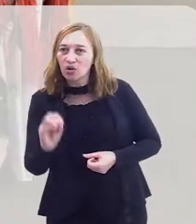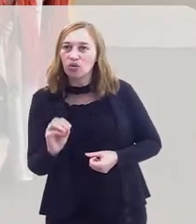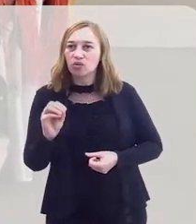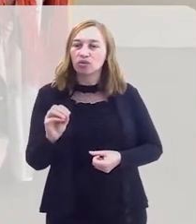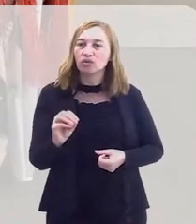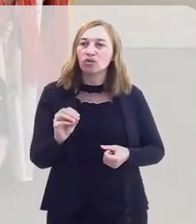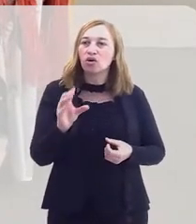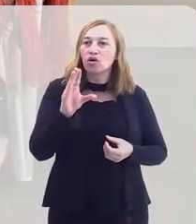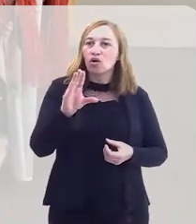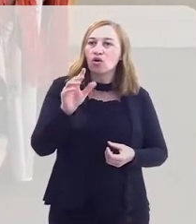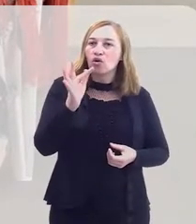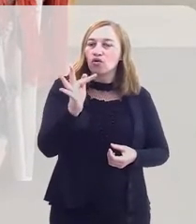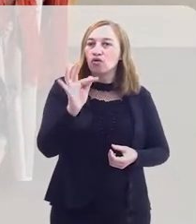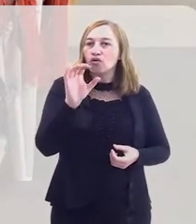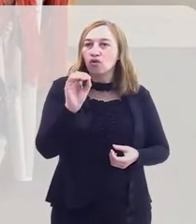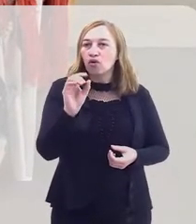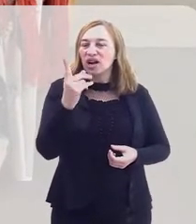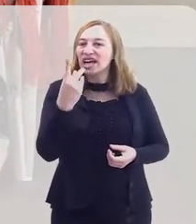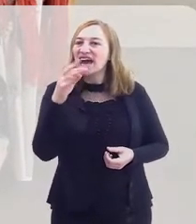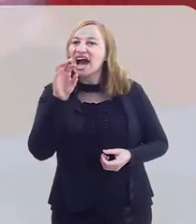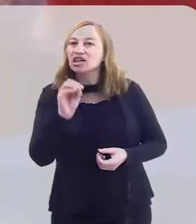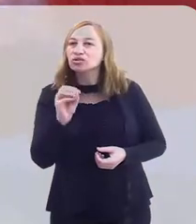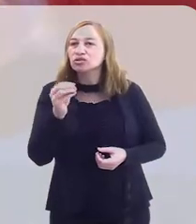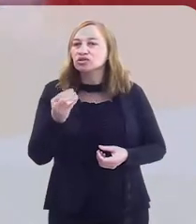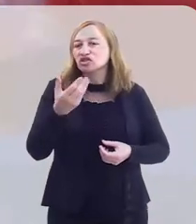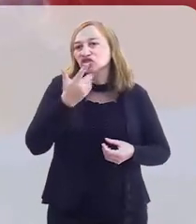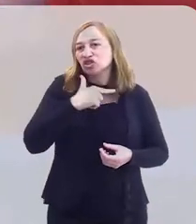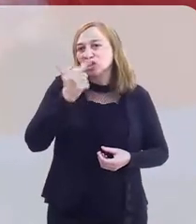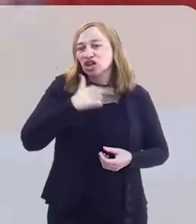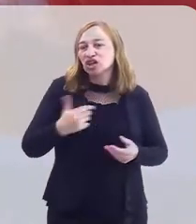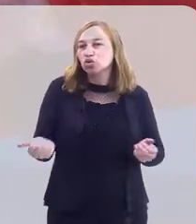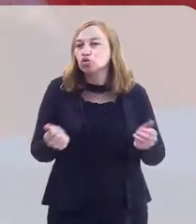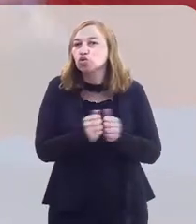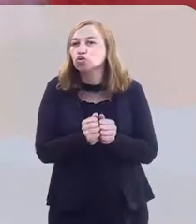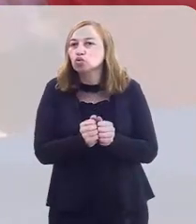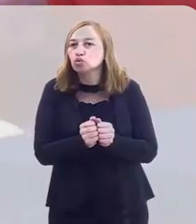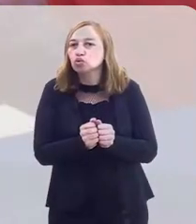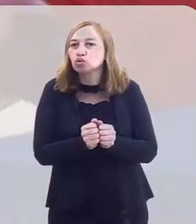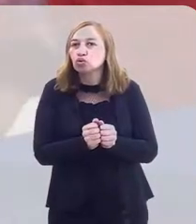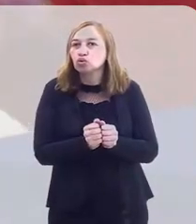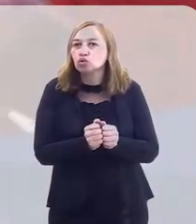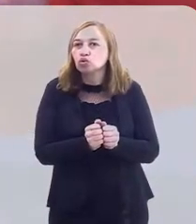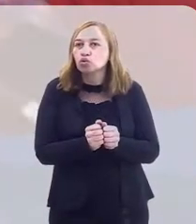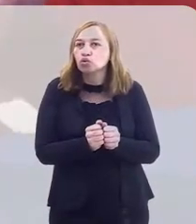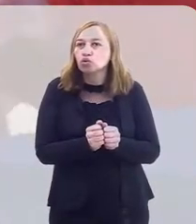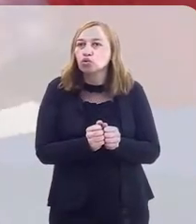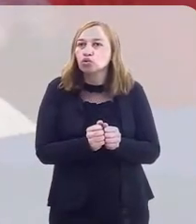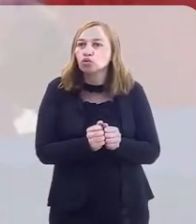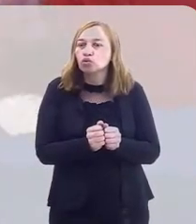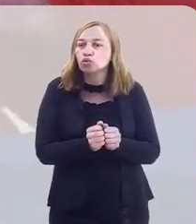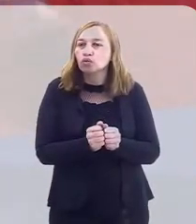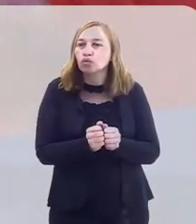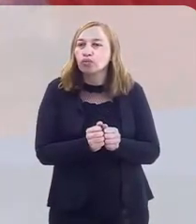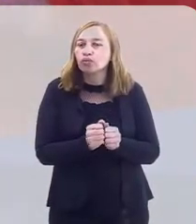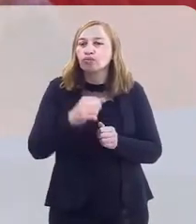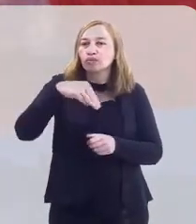ele é doce. Ele é um folheado de queijo e ali nesse folheado, junto com o posto,